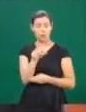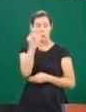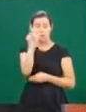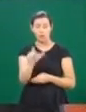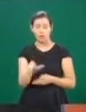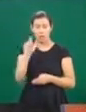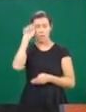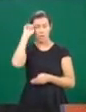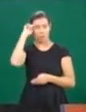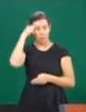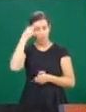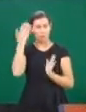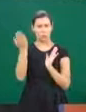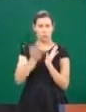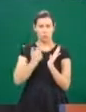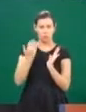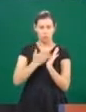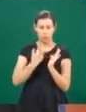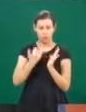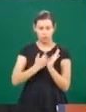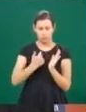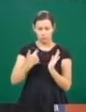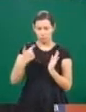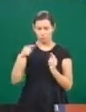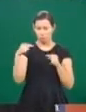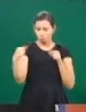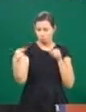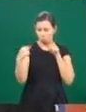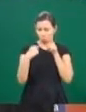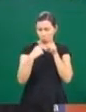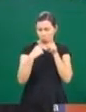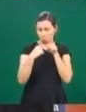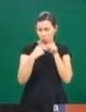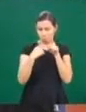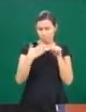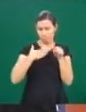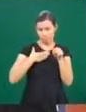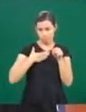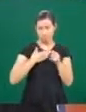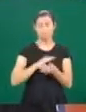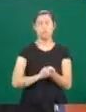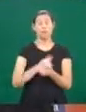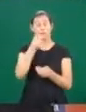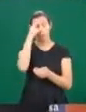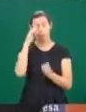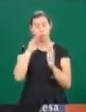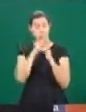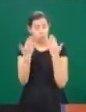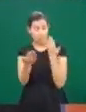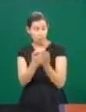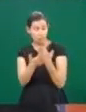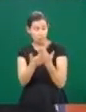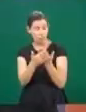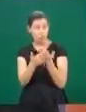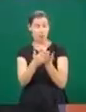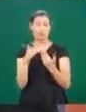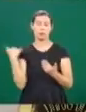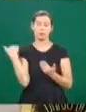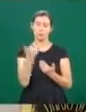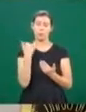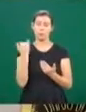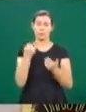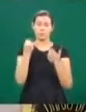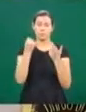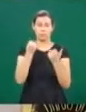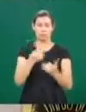Mas aí existem algumas questões ainda que têm que ser trabalhadas nas escolas, principalmente. E é isso que eu tenho buscado para elas.